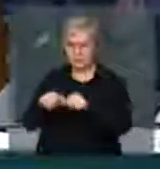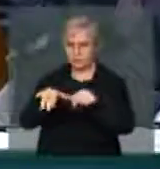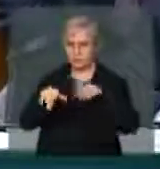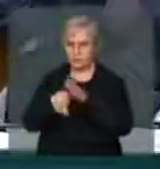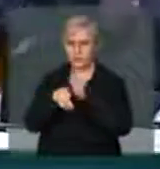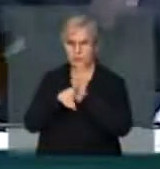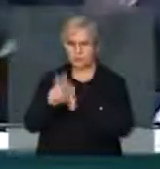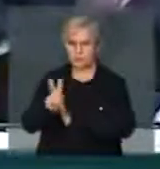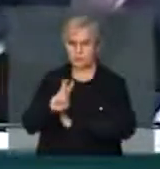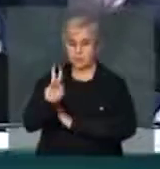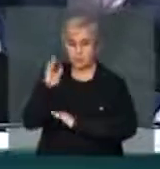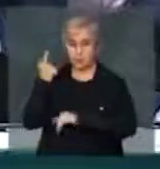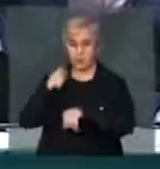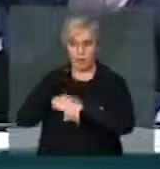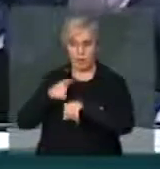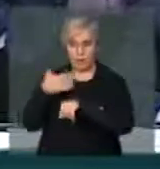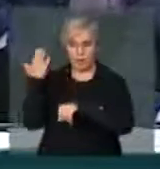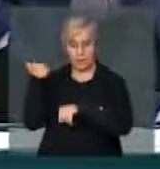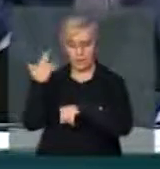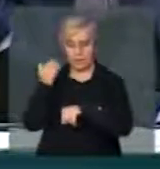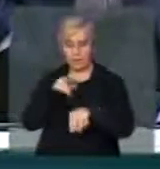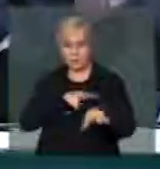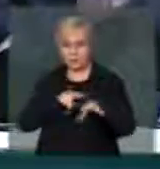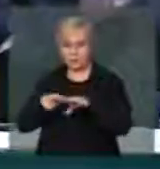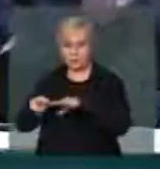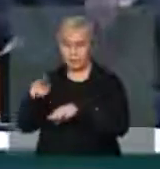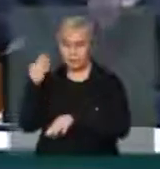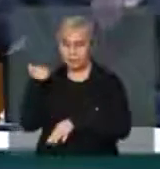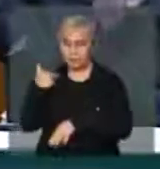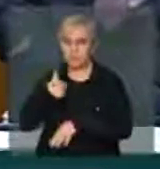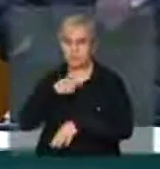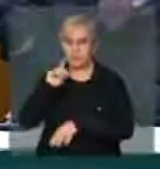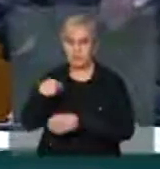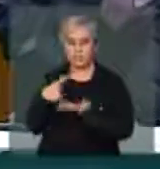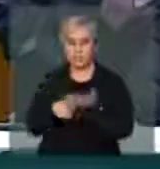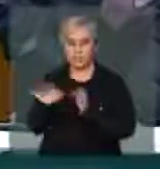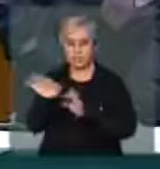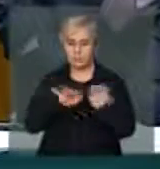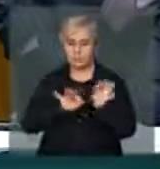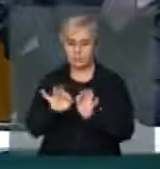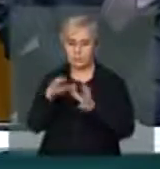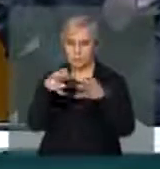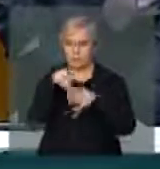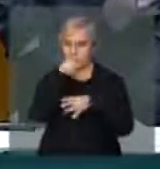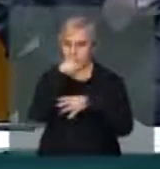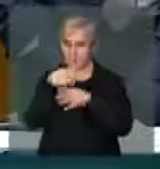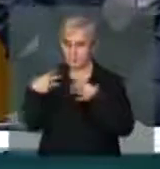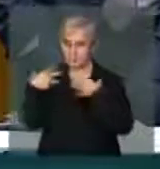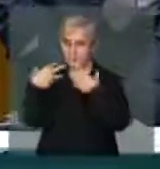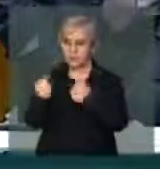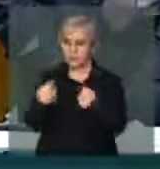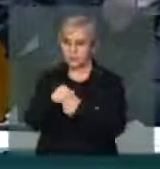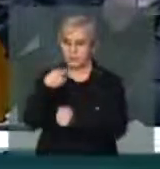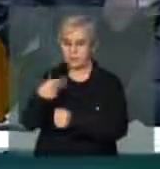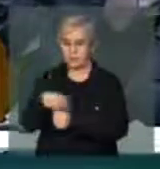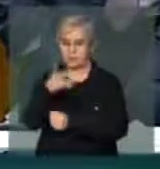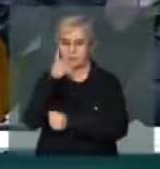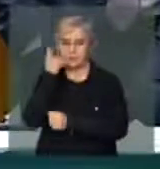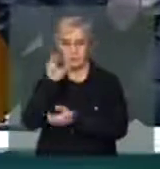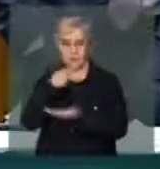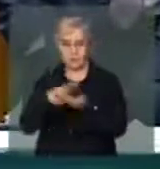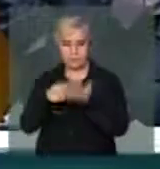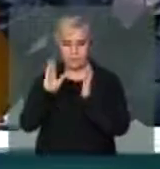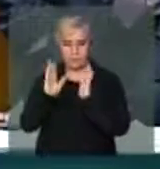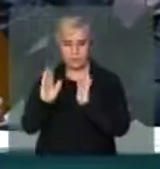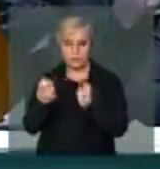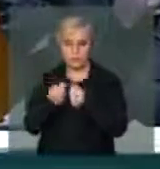E já, naquele momento, foi estabelecida a preparação para que recebesse a Câmara dos Deputados. Então já havia sido